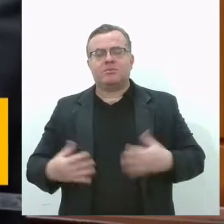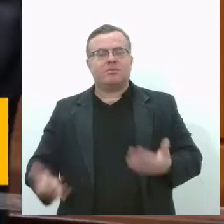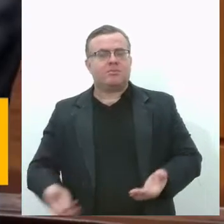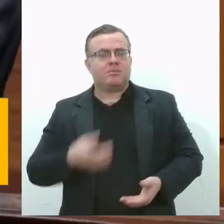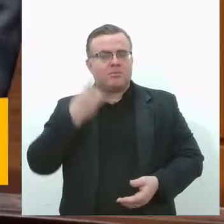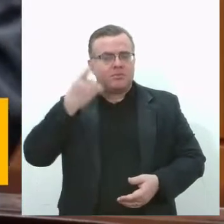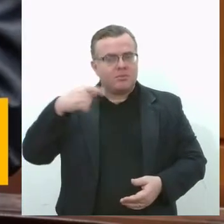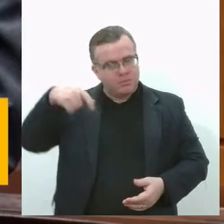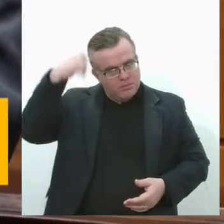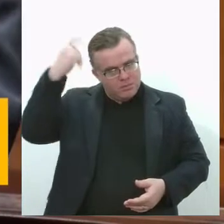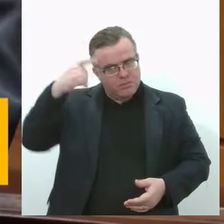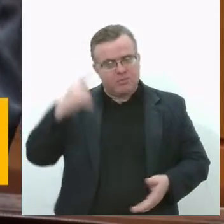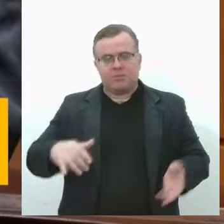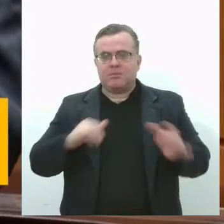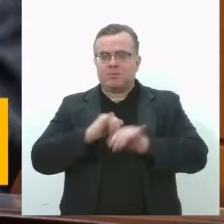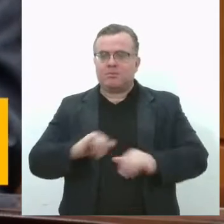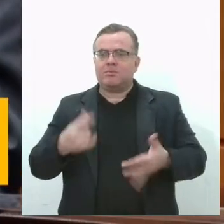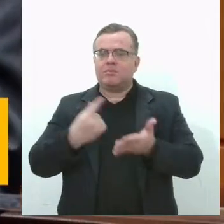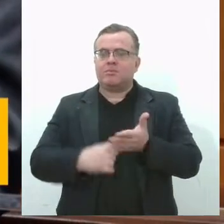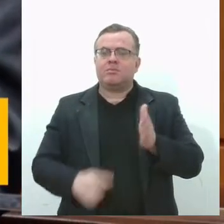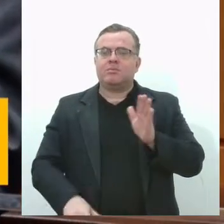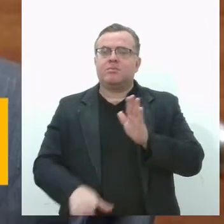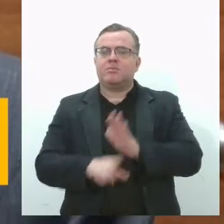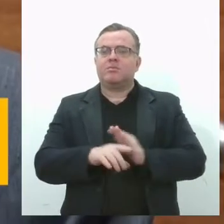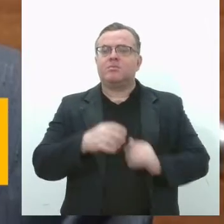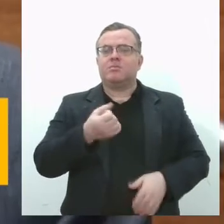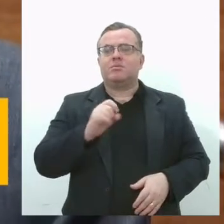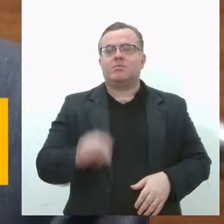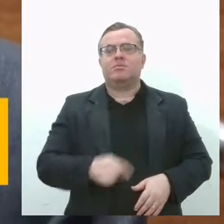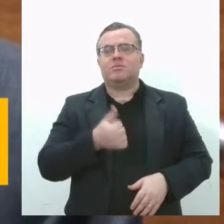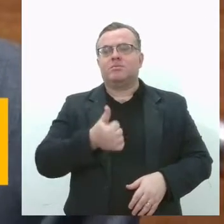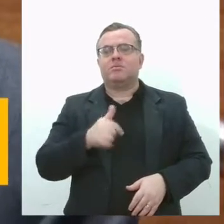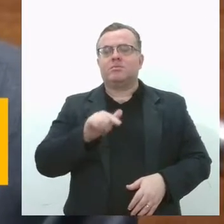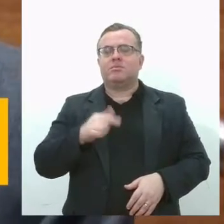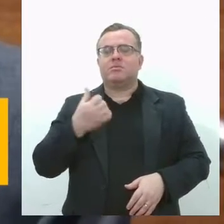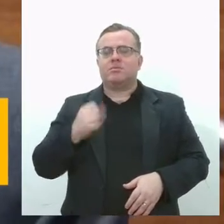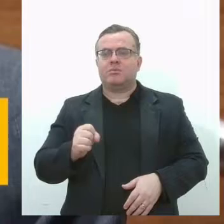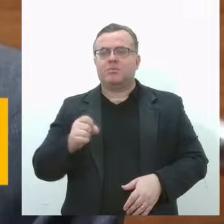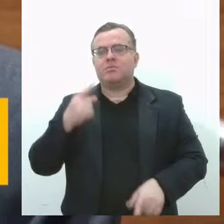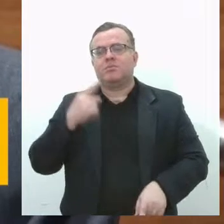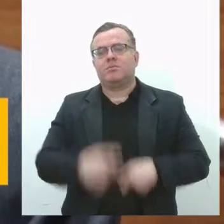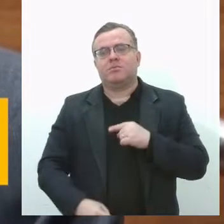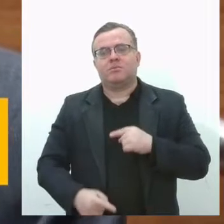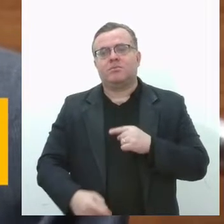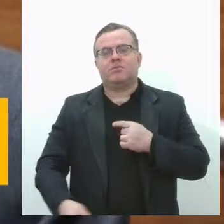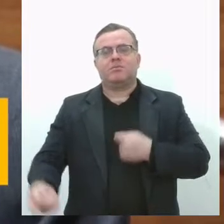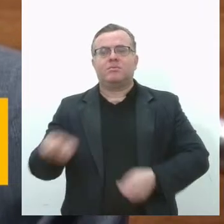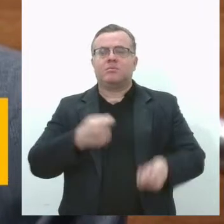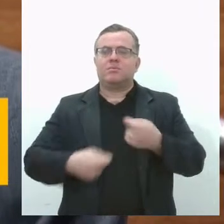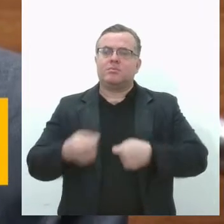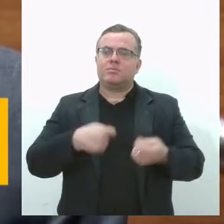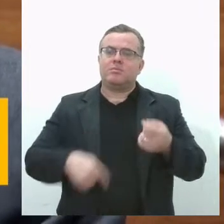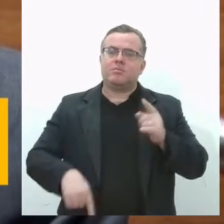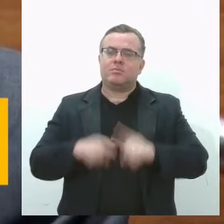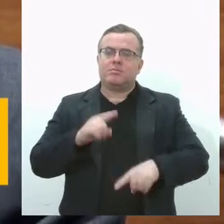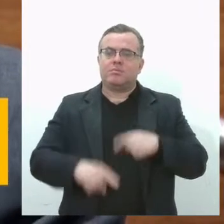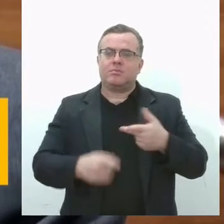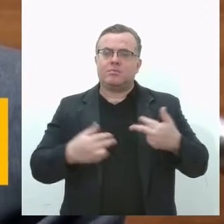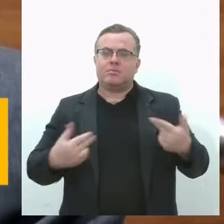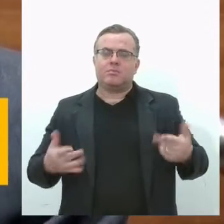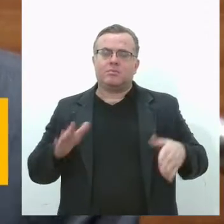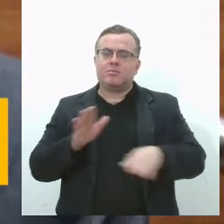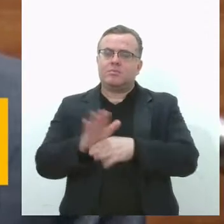PSD, criou a Lei 8.178, que proíbe a comercialização de produtos que colaborem para a obesidade